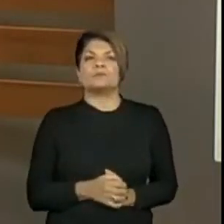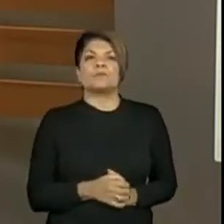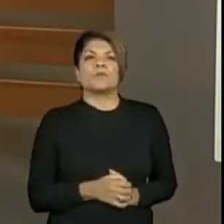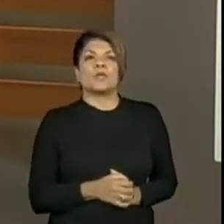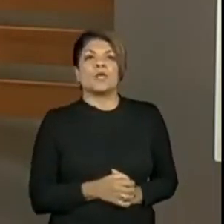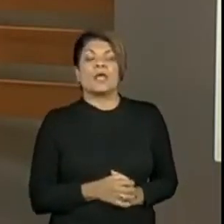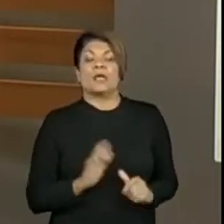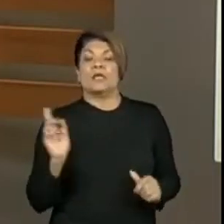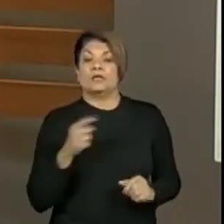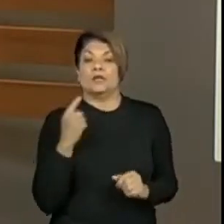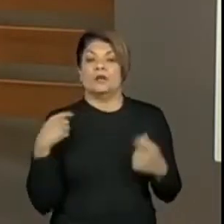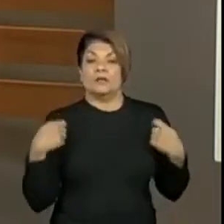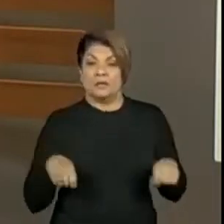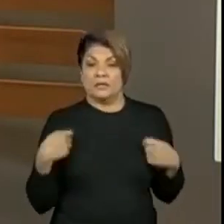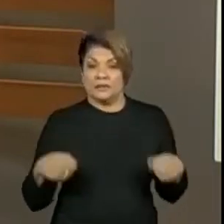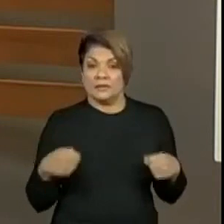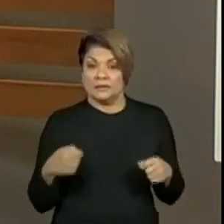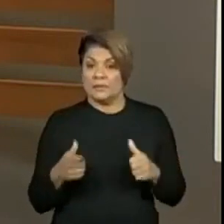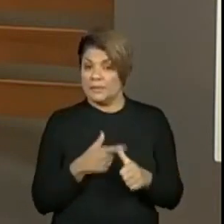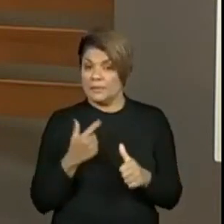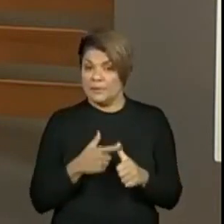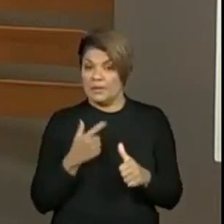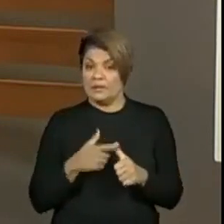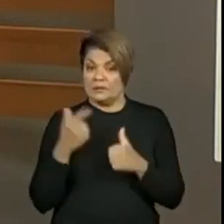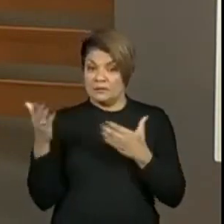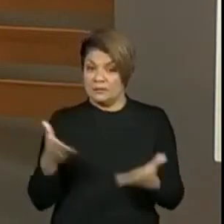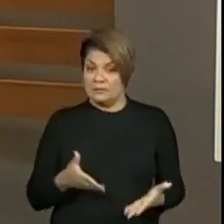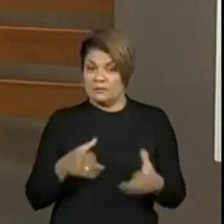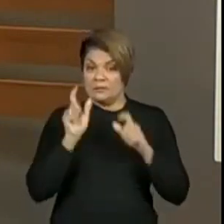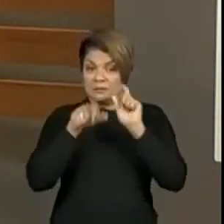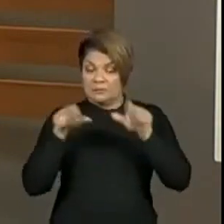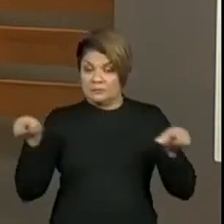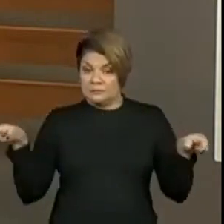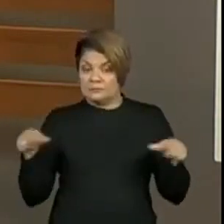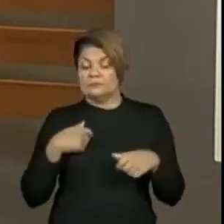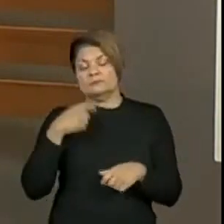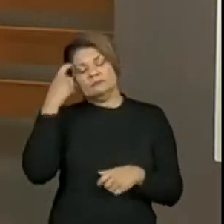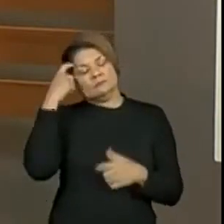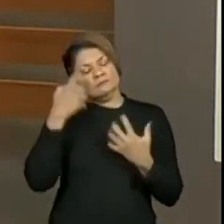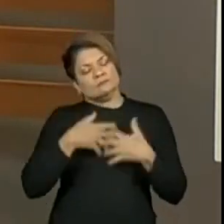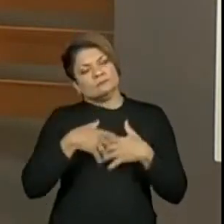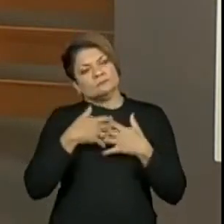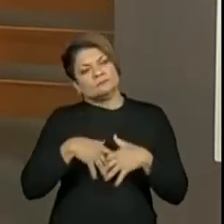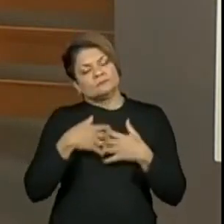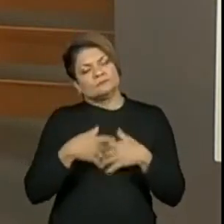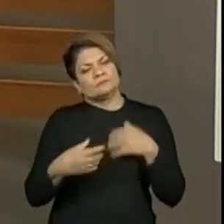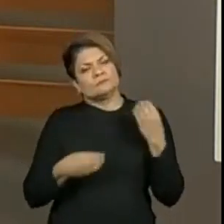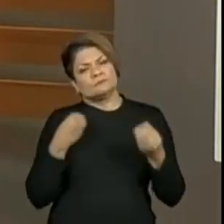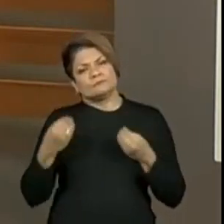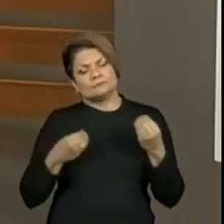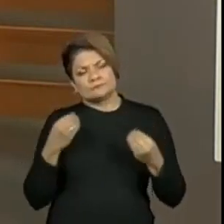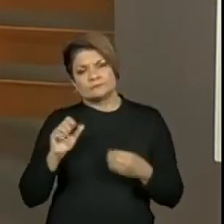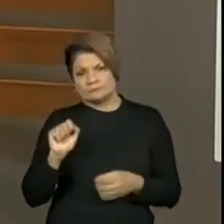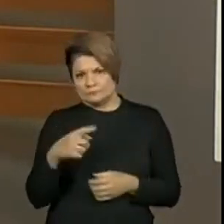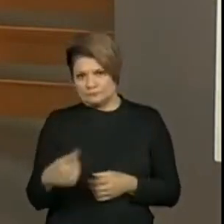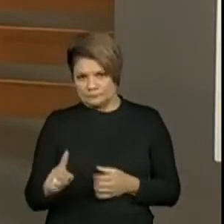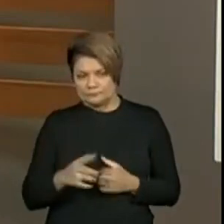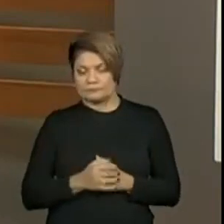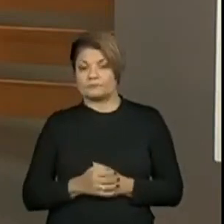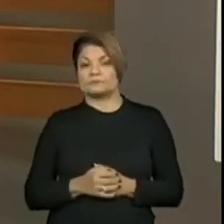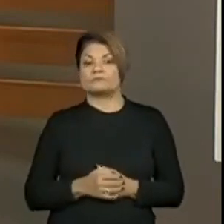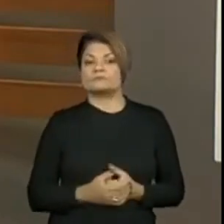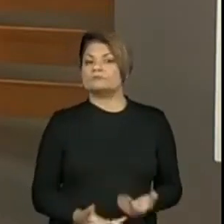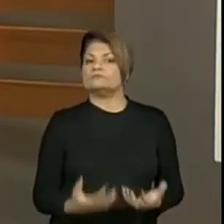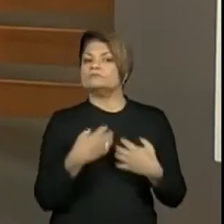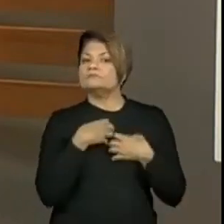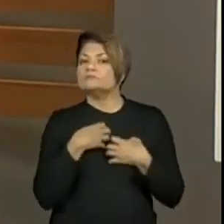E a gente precisa trazer primeiro os personagens e pensar na ação deles. O que está acontecendo na história? O que dá característica